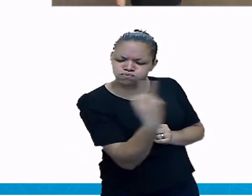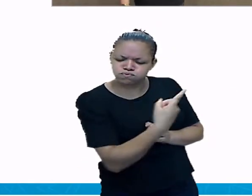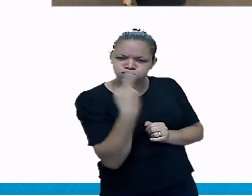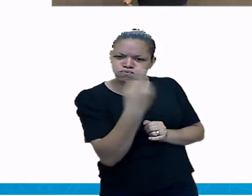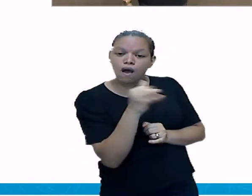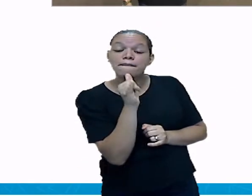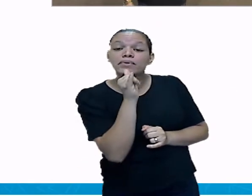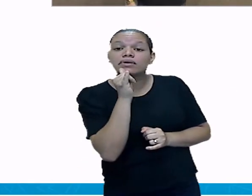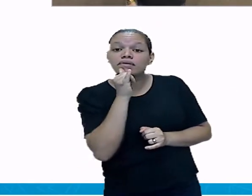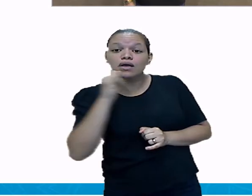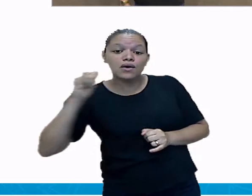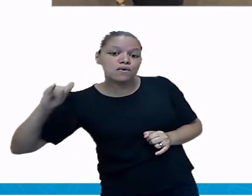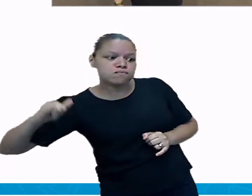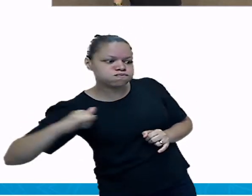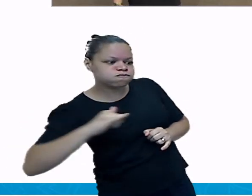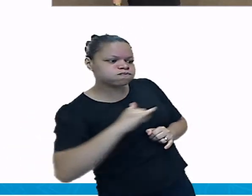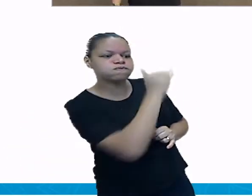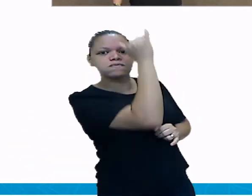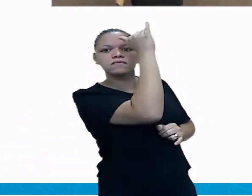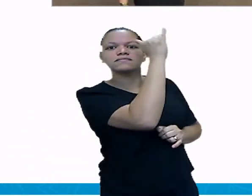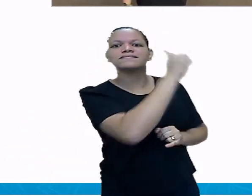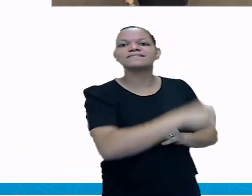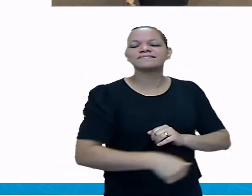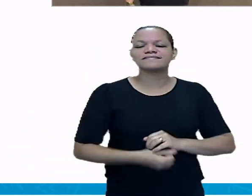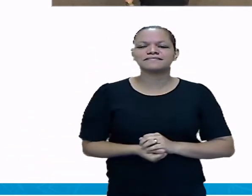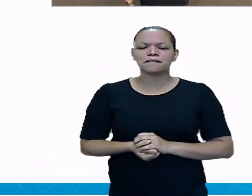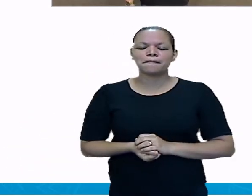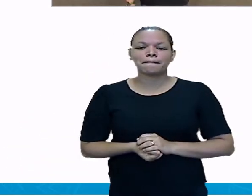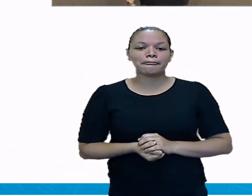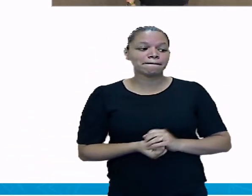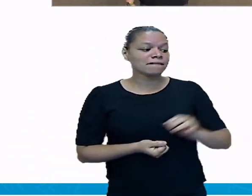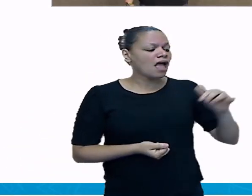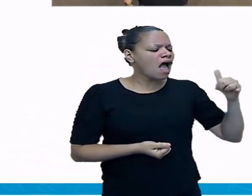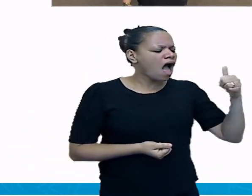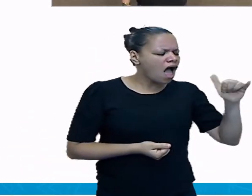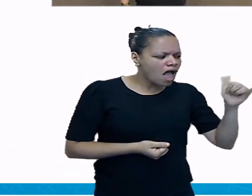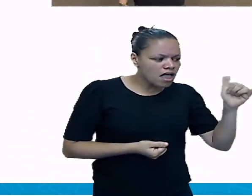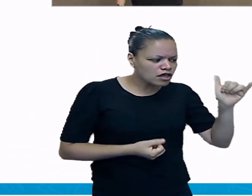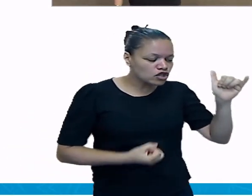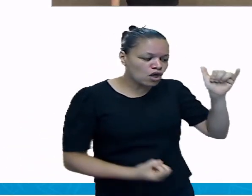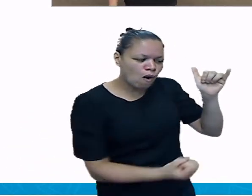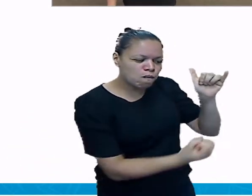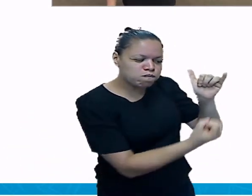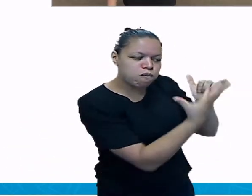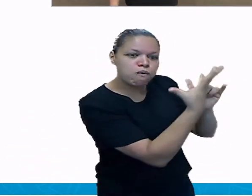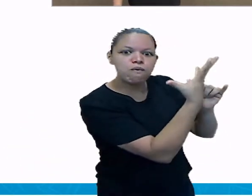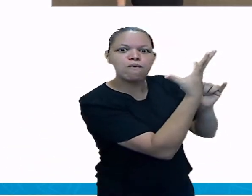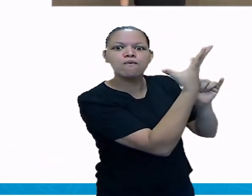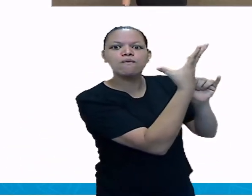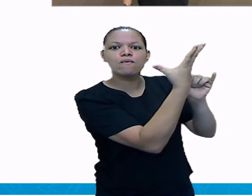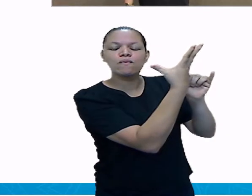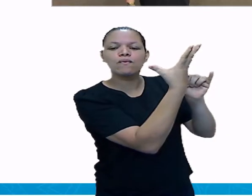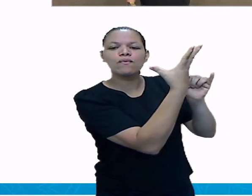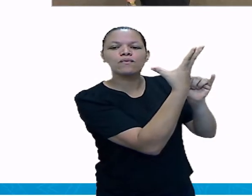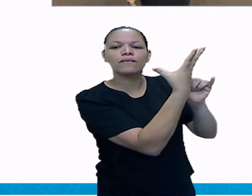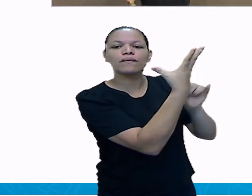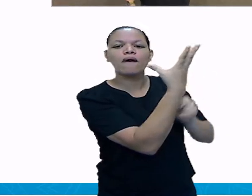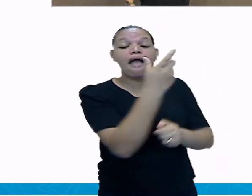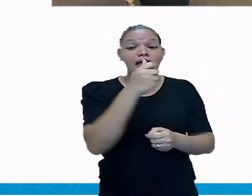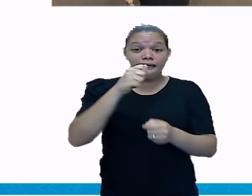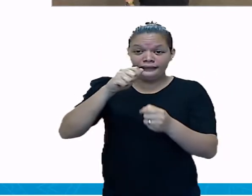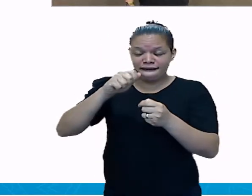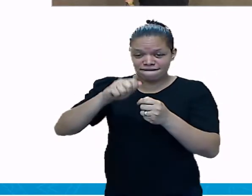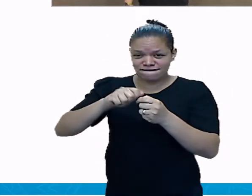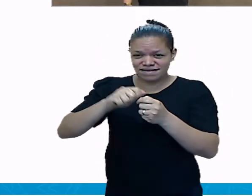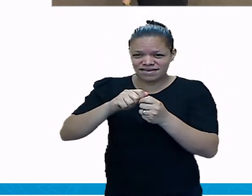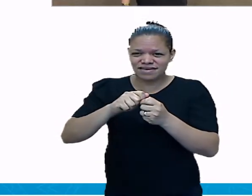Energia nuclear é a energia obtida a partir do fenômeno da fissão nuclear, em que